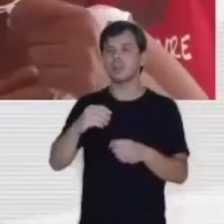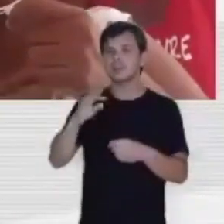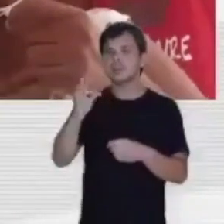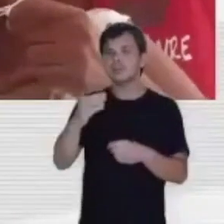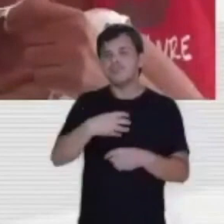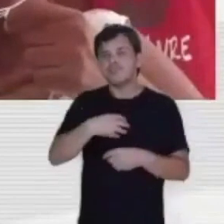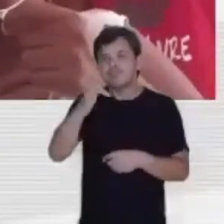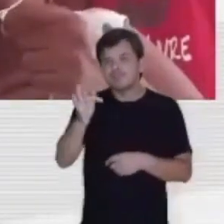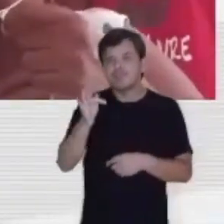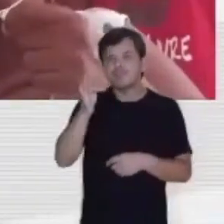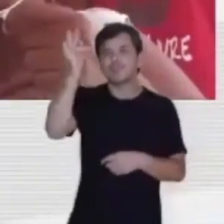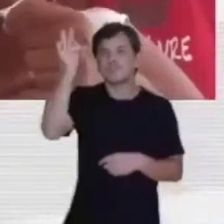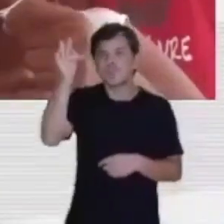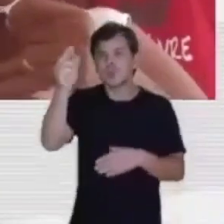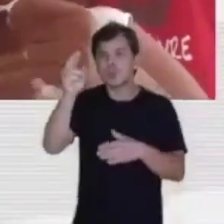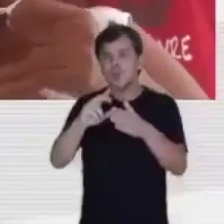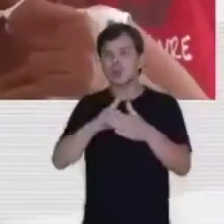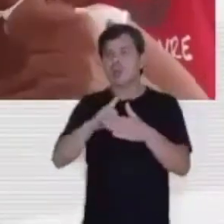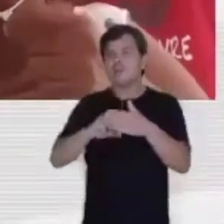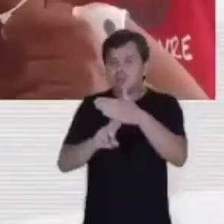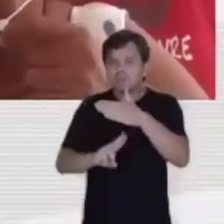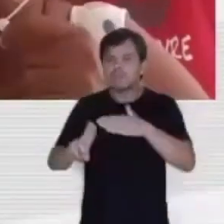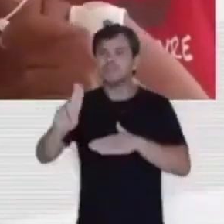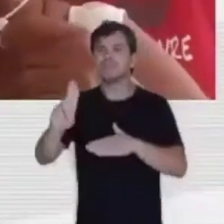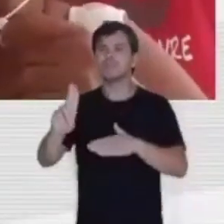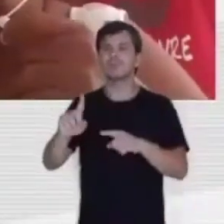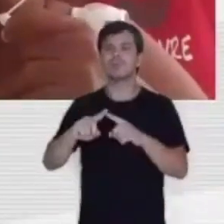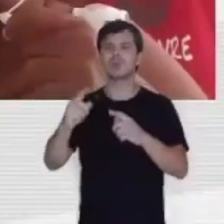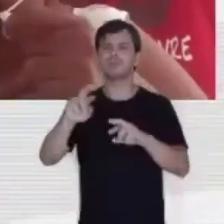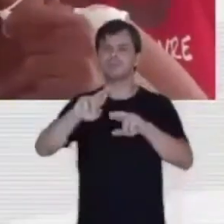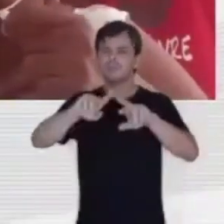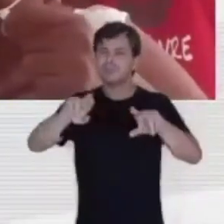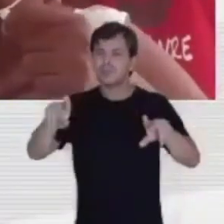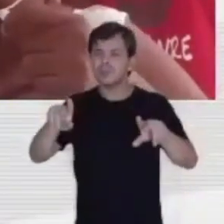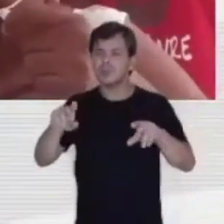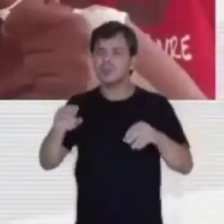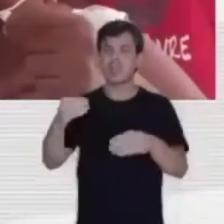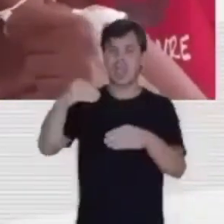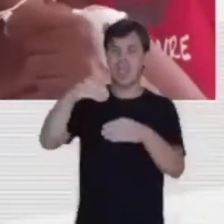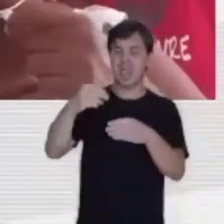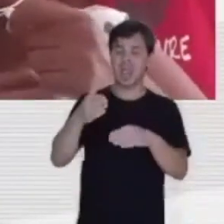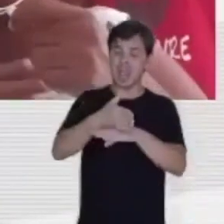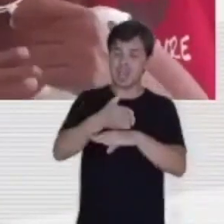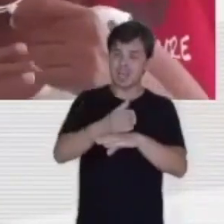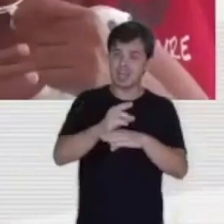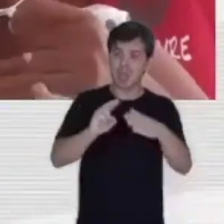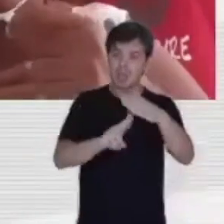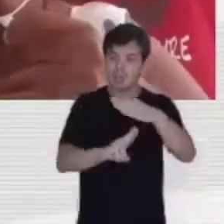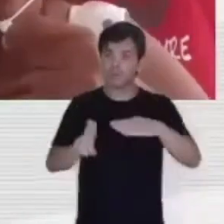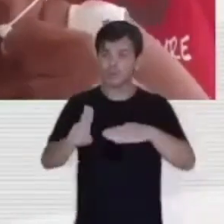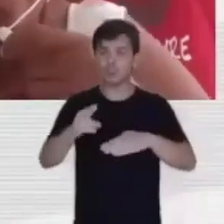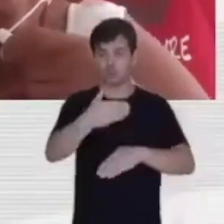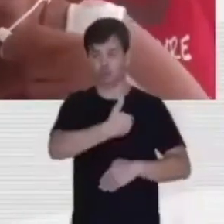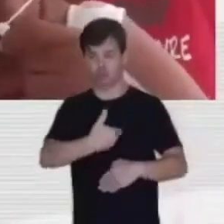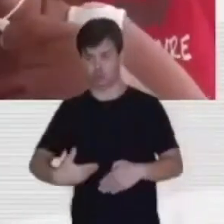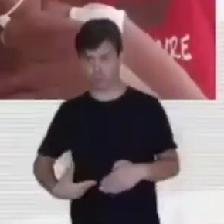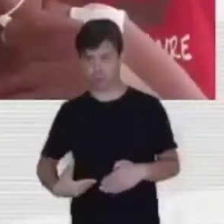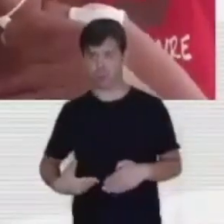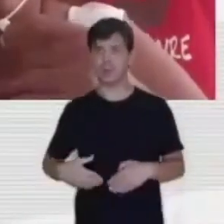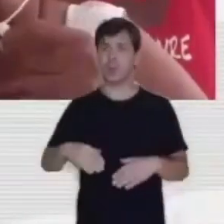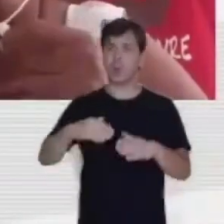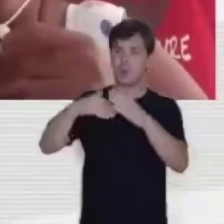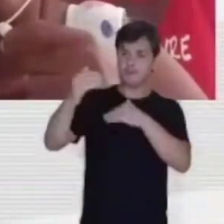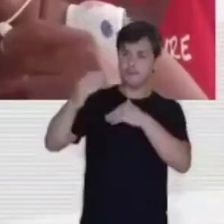como eu tive ao ingressar na universidade. e tantos outros possam ingressar na universidade pública, terem uma